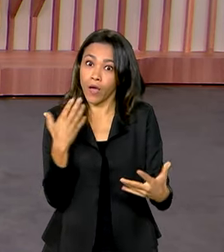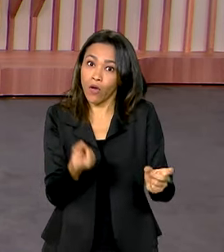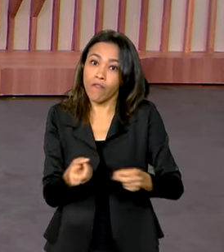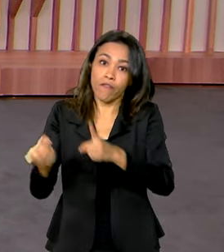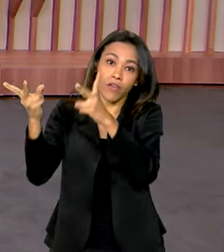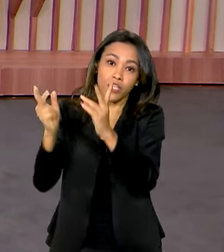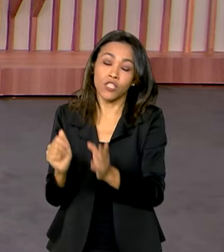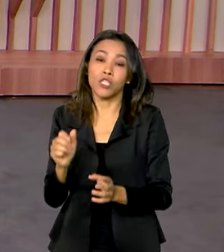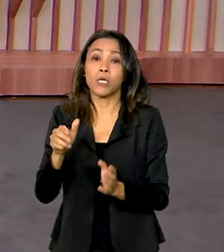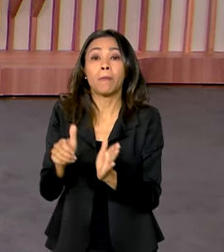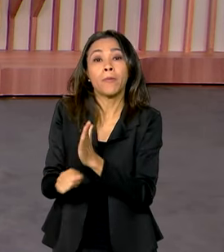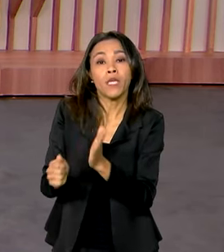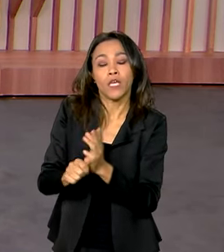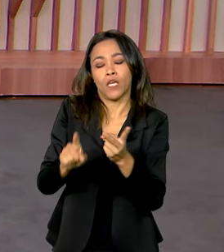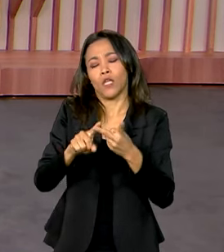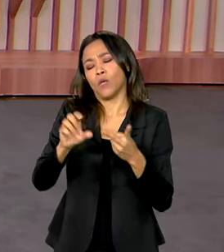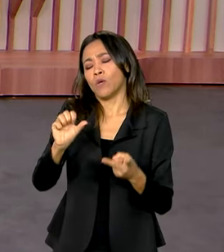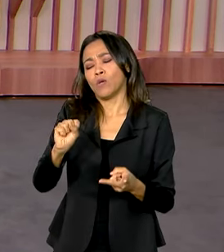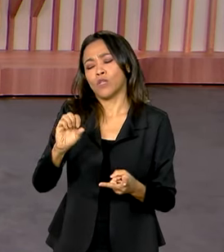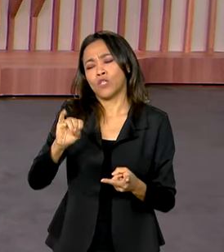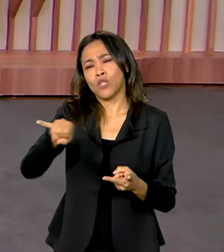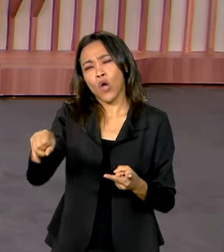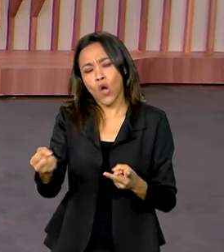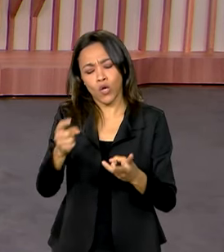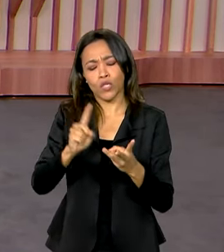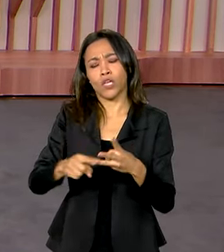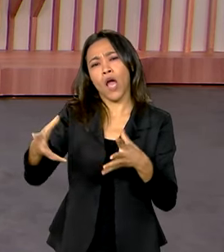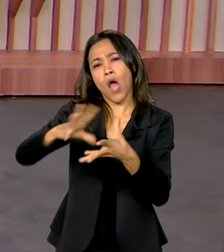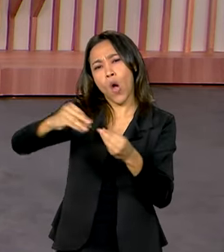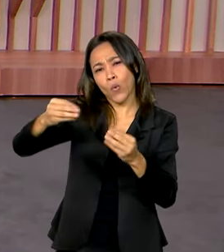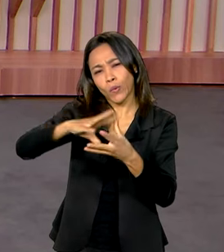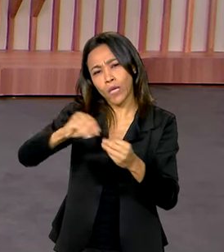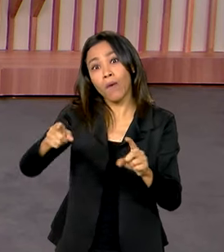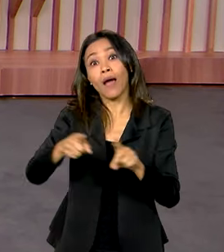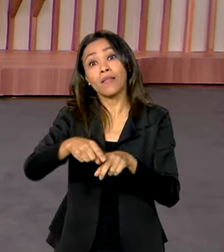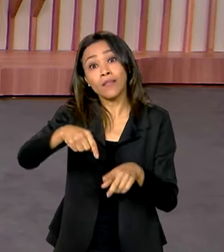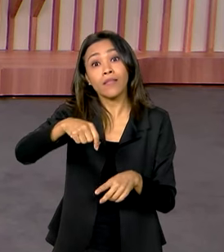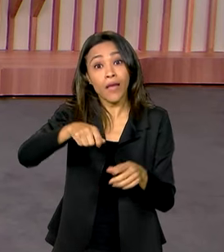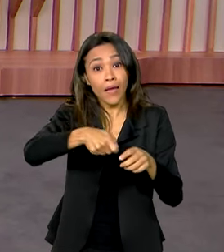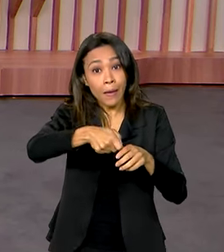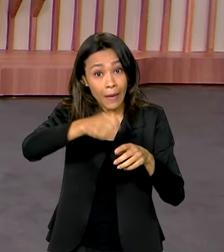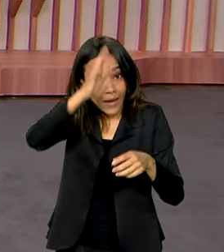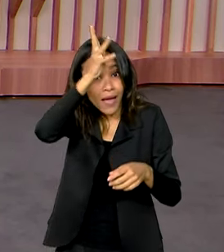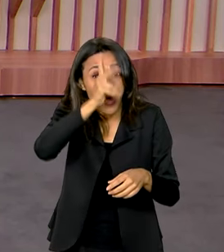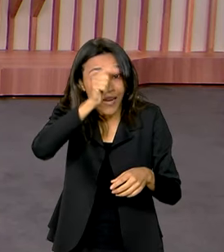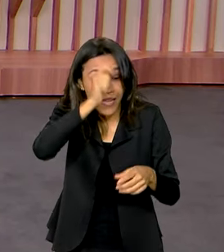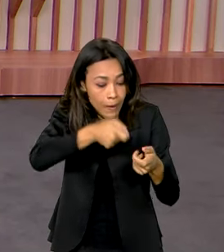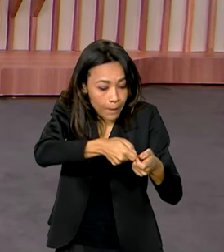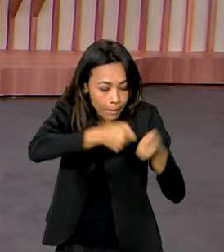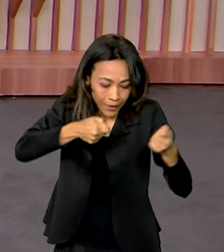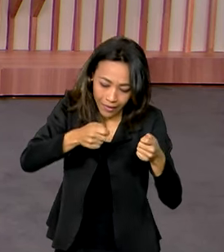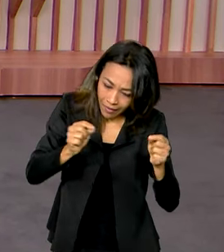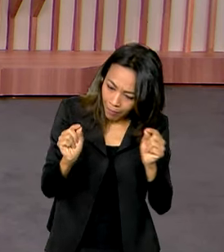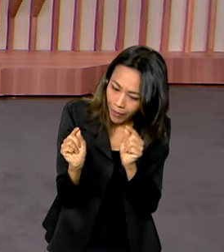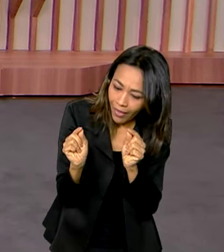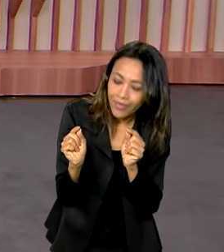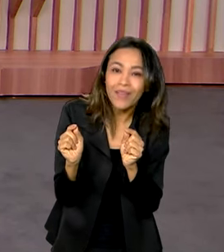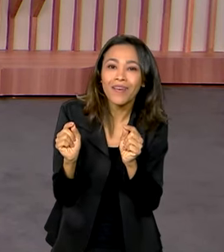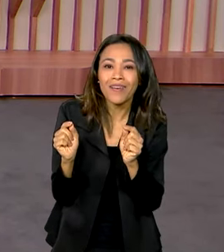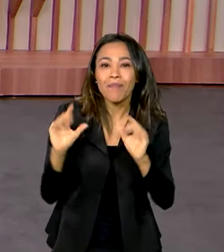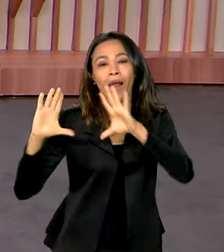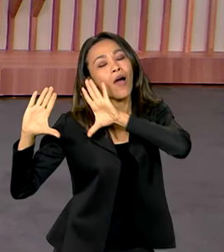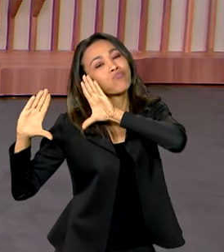milho, soja, algodão, e ele disse que até pena de galinha a gente está exportando. Renata, estamos exportando para a China, para travesseiros.